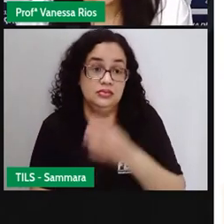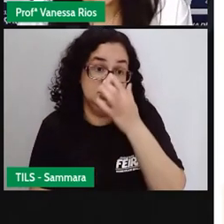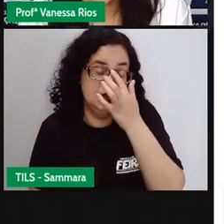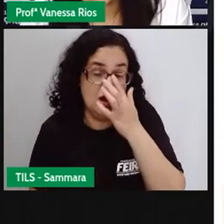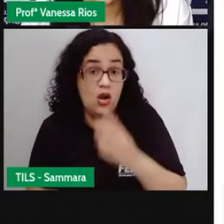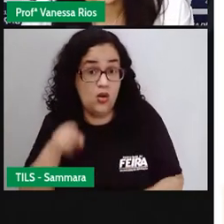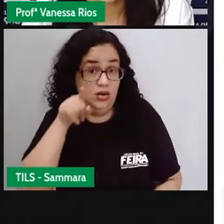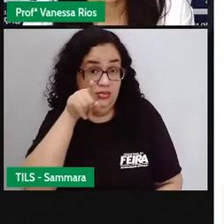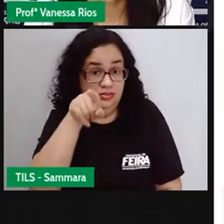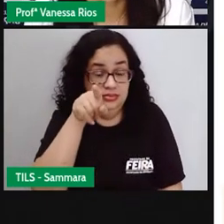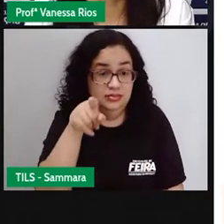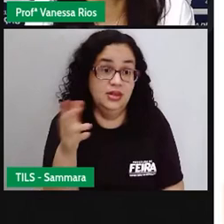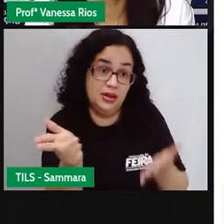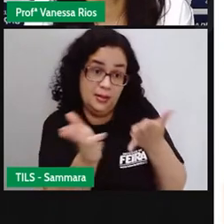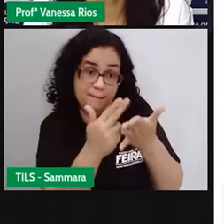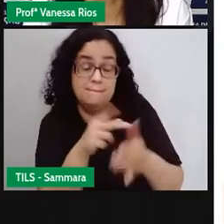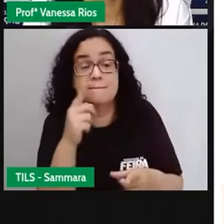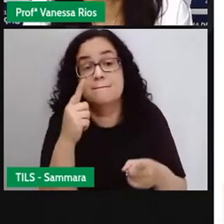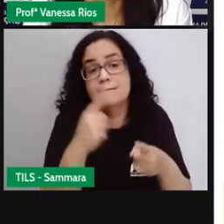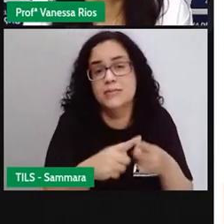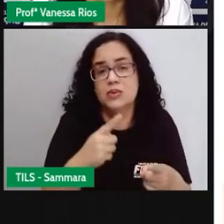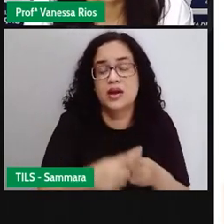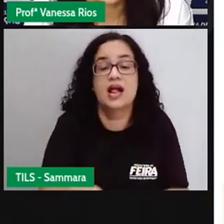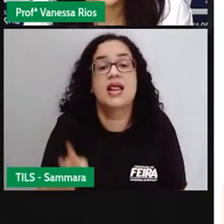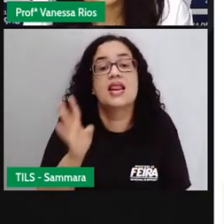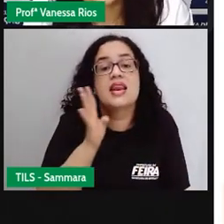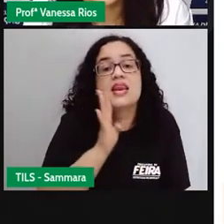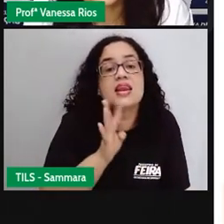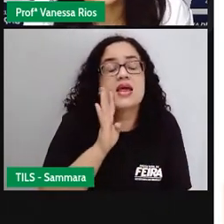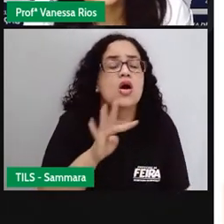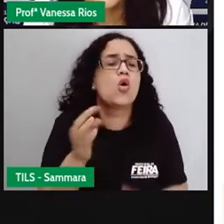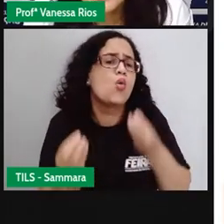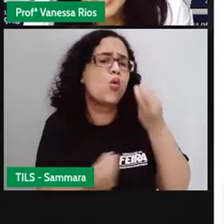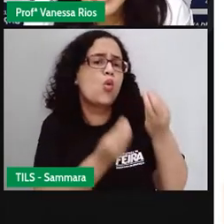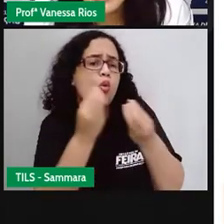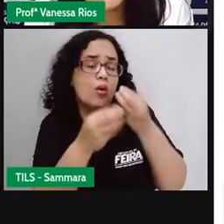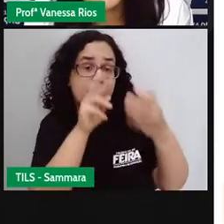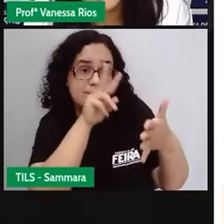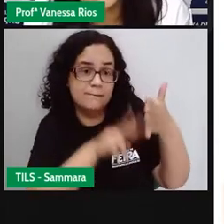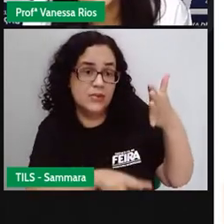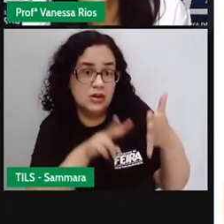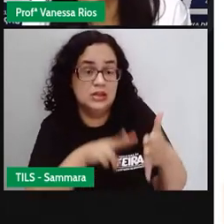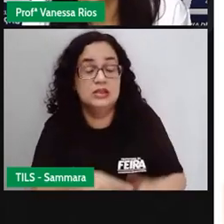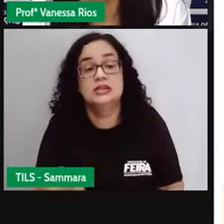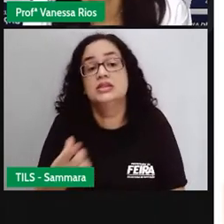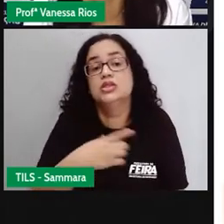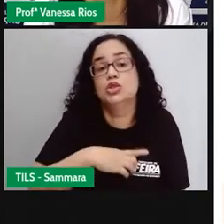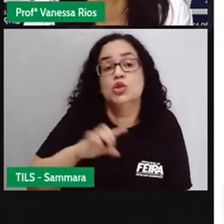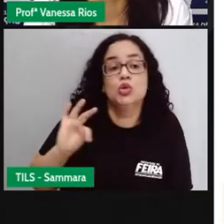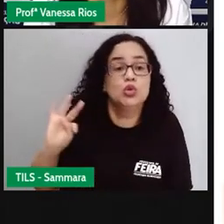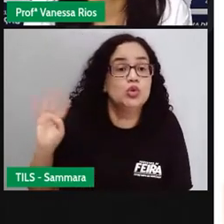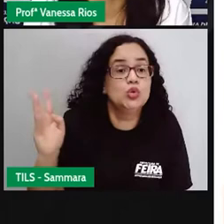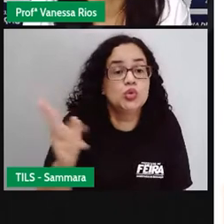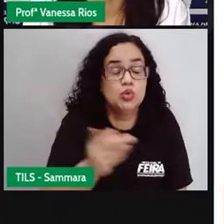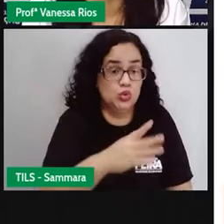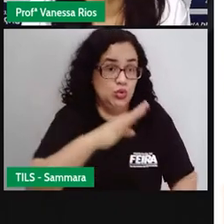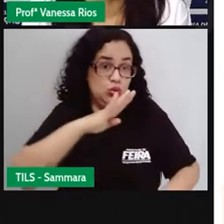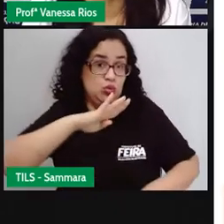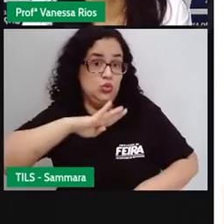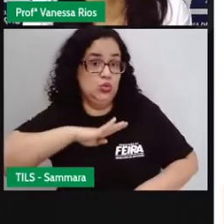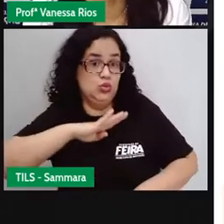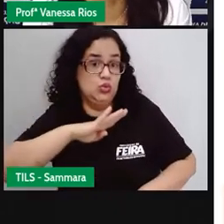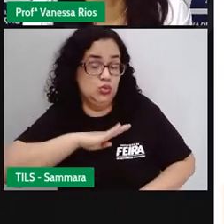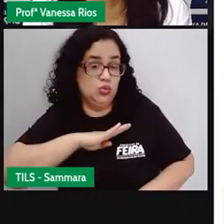A Pró colocou essa imagem porque achou bem interessante, né? Como é que a leitura, ela envolve todo o nosso corpo.